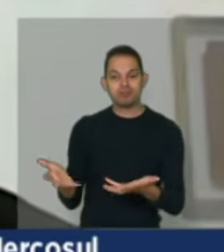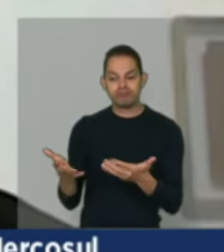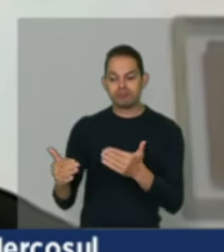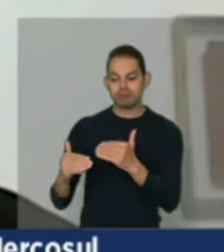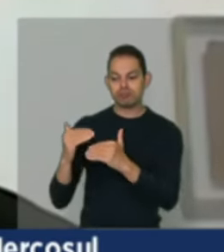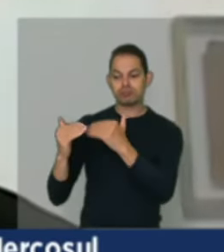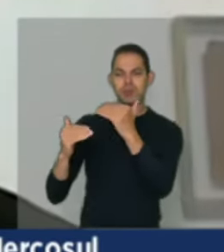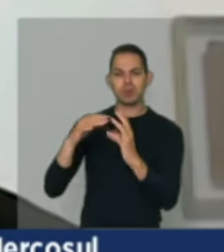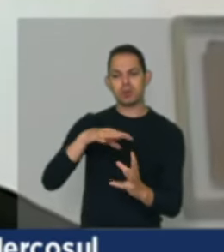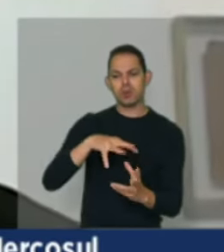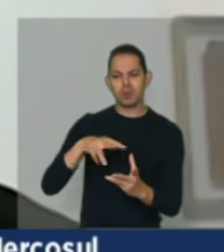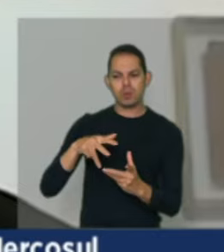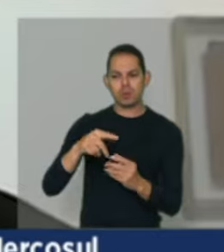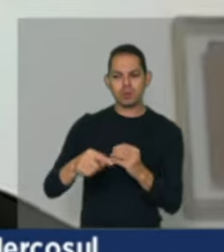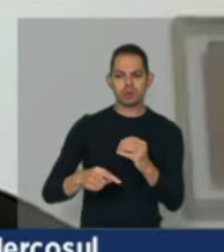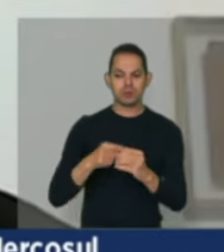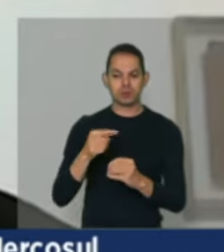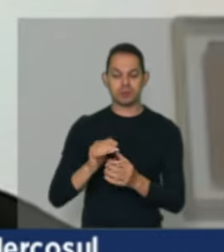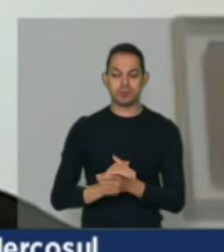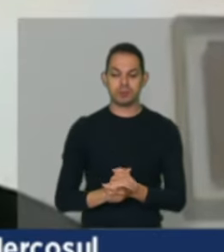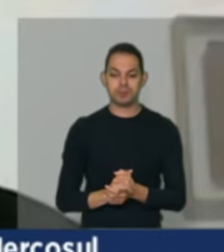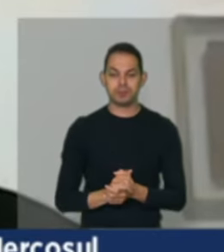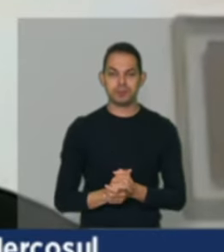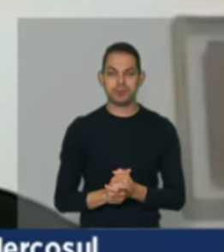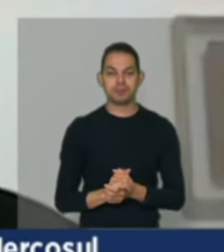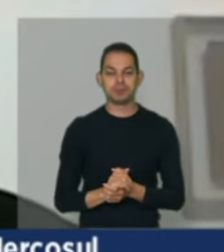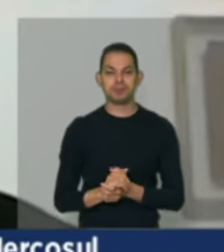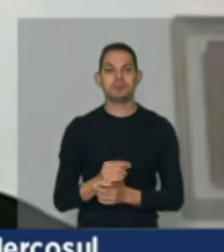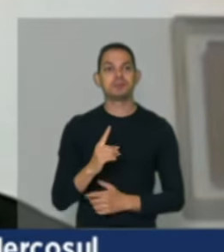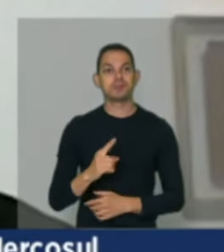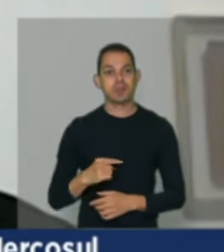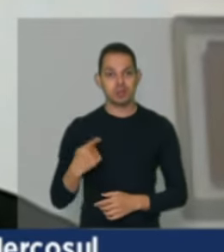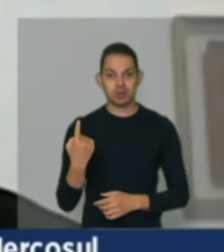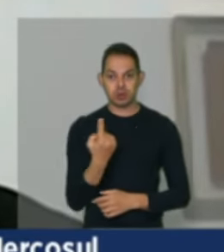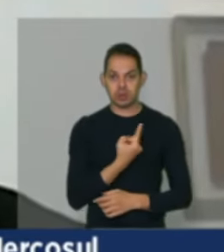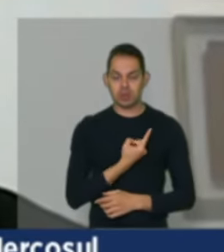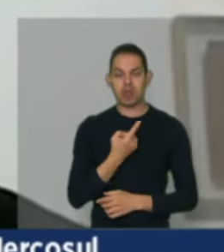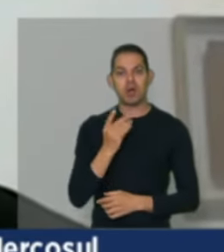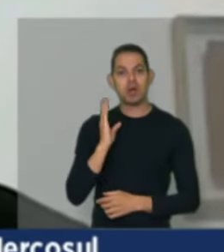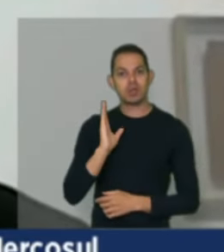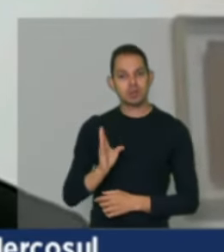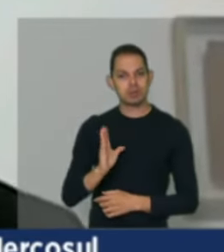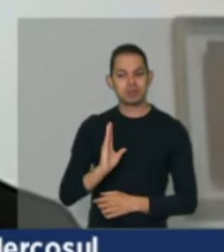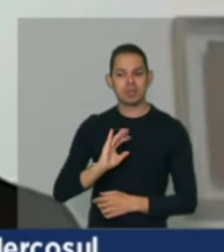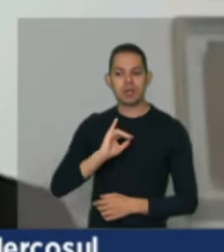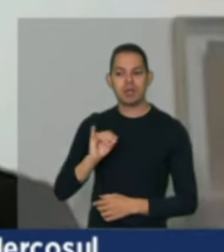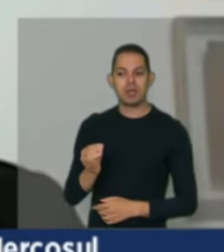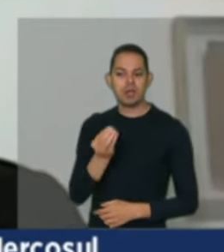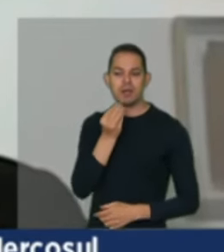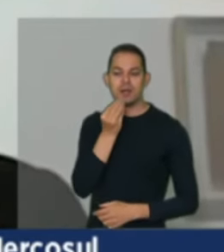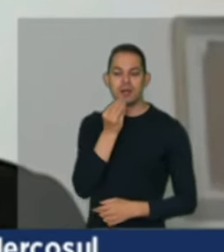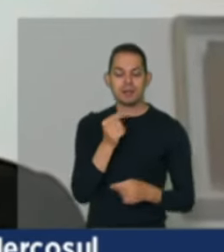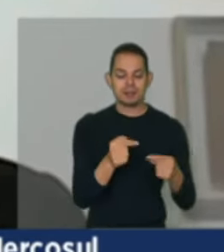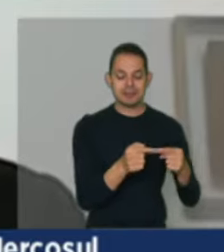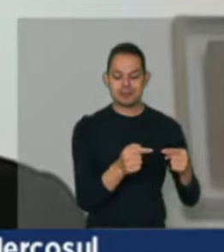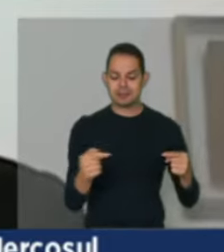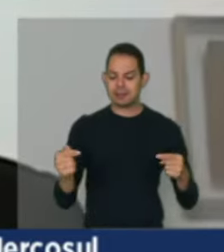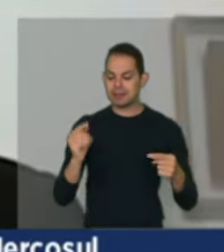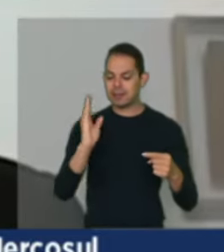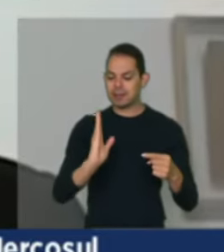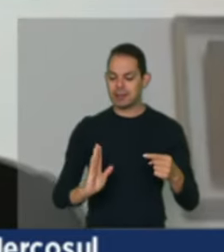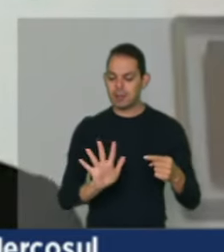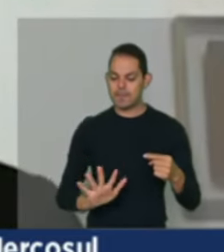Portanto, nós tivemos a oportunidade, na Semana Nacional da